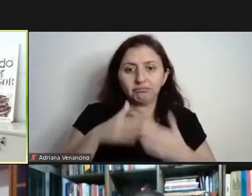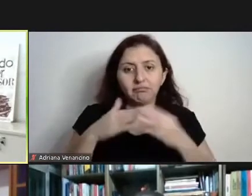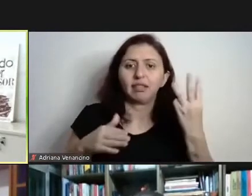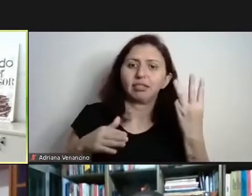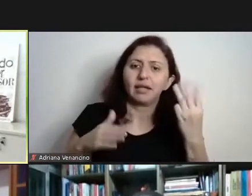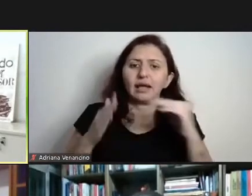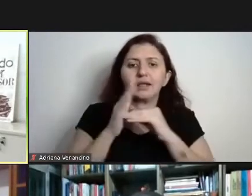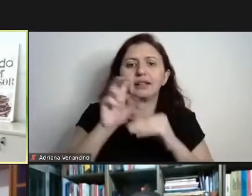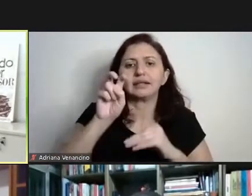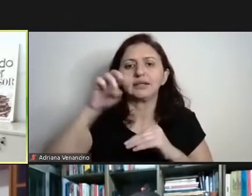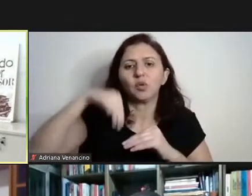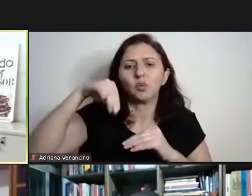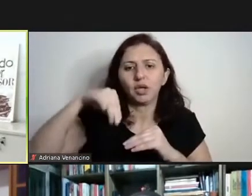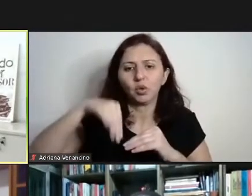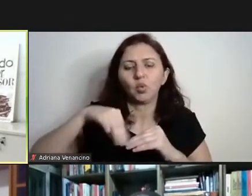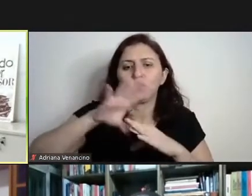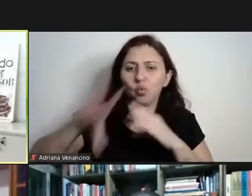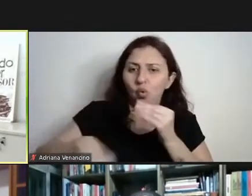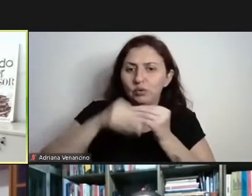finalizar aqui.